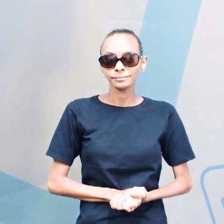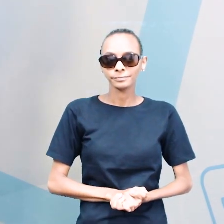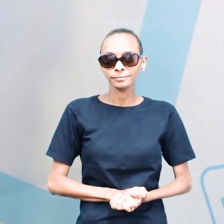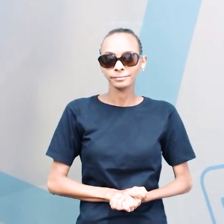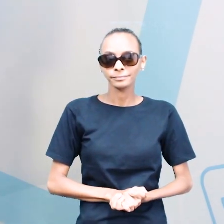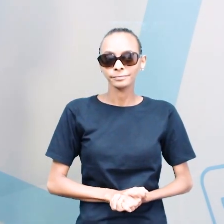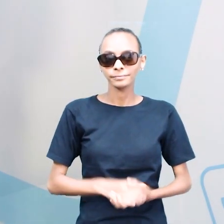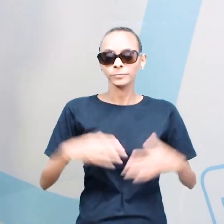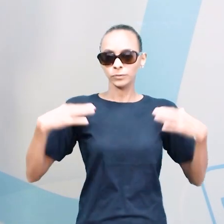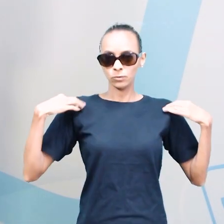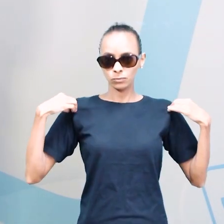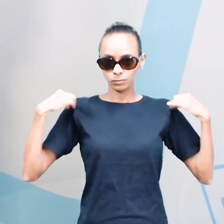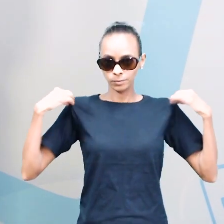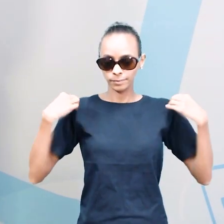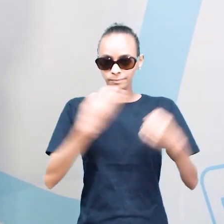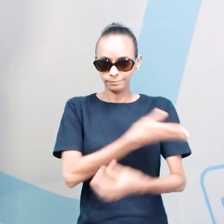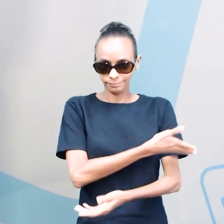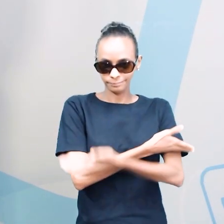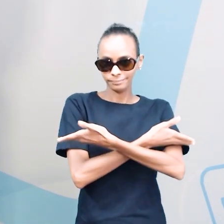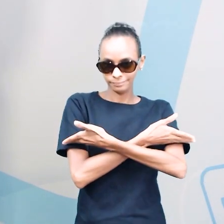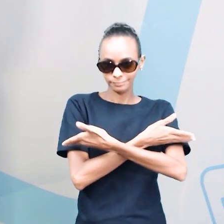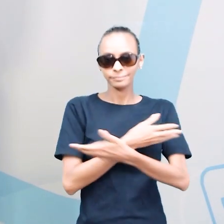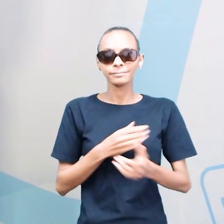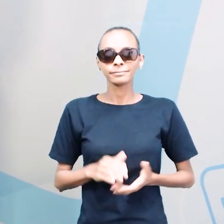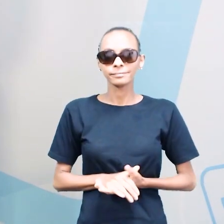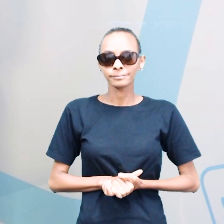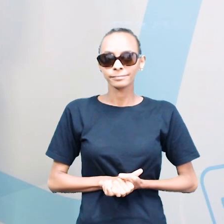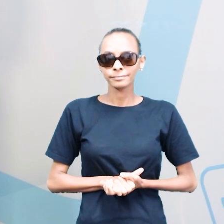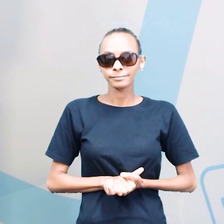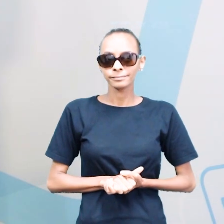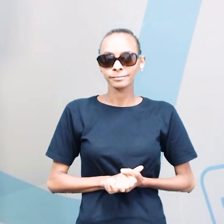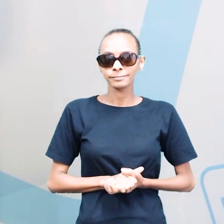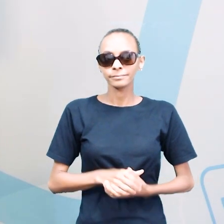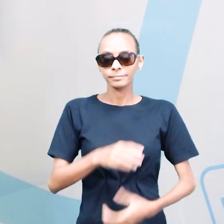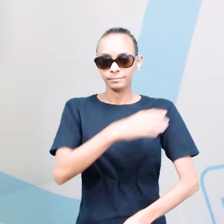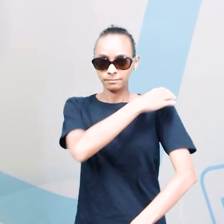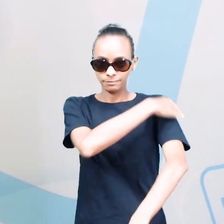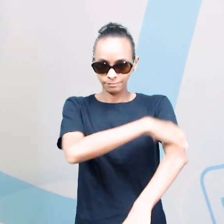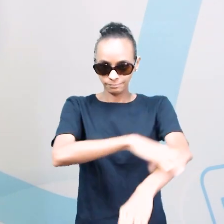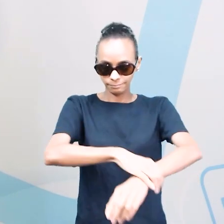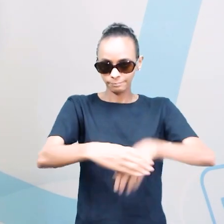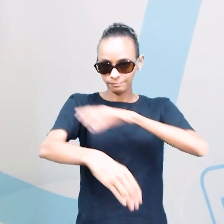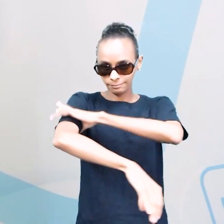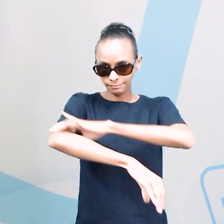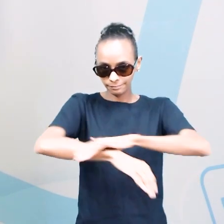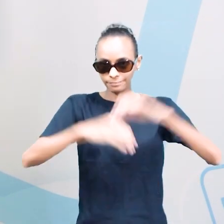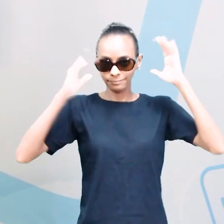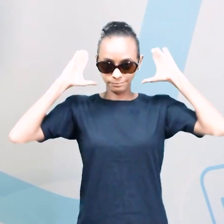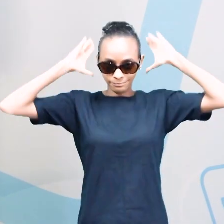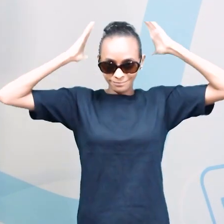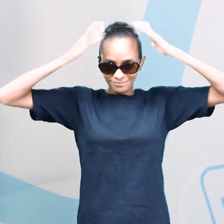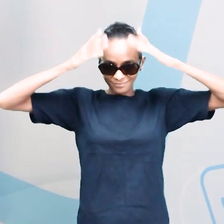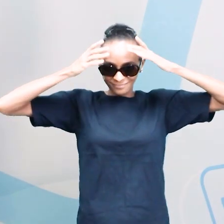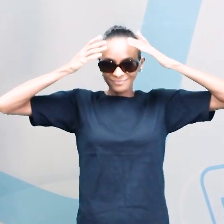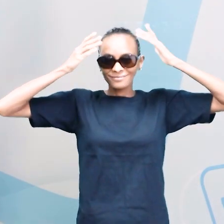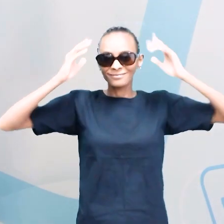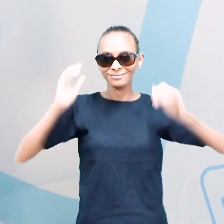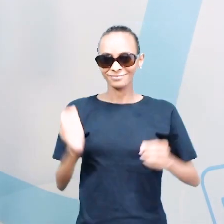-shirt. Coat. Coat. Dress.